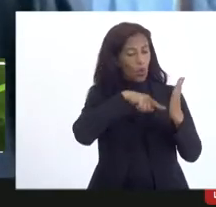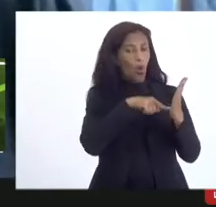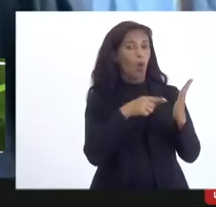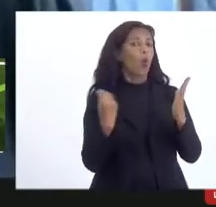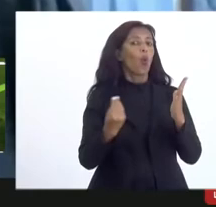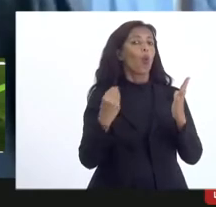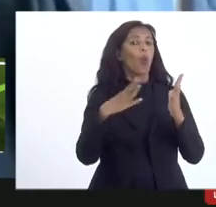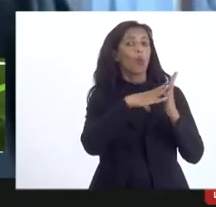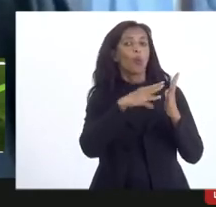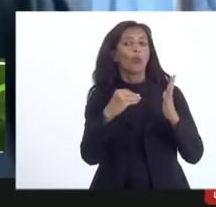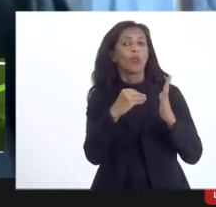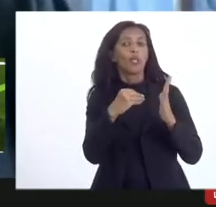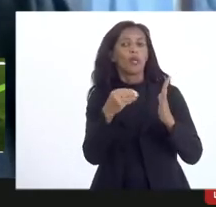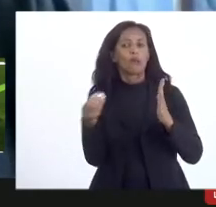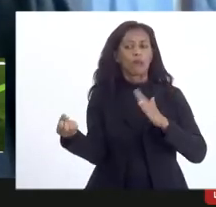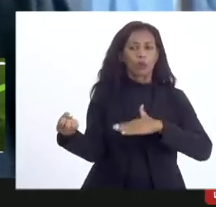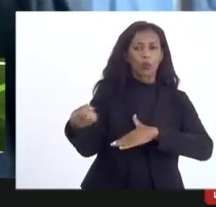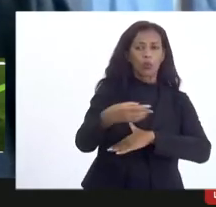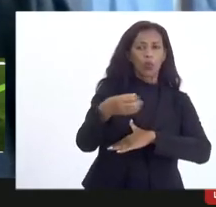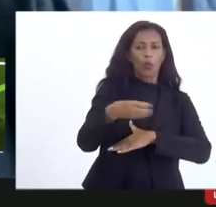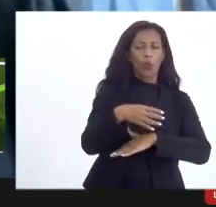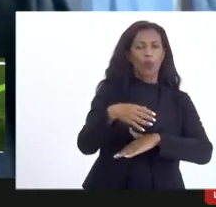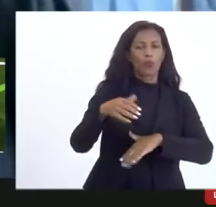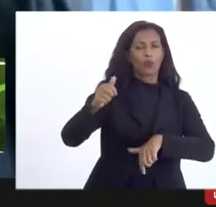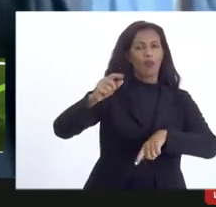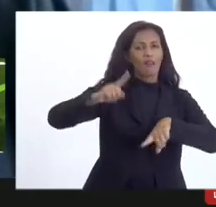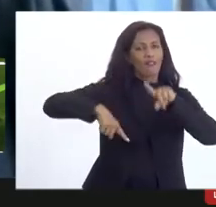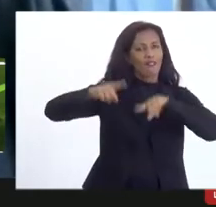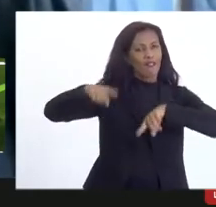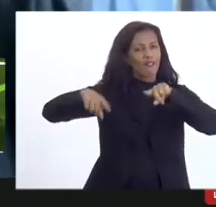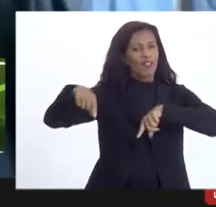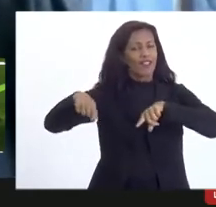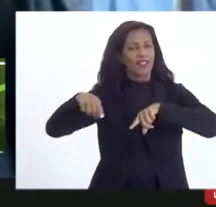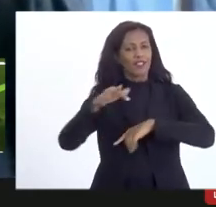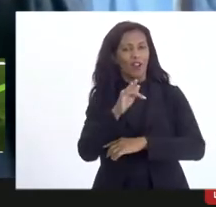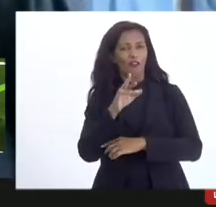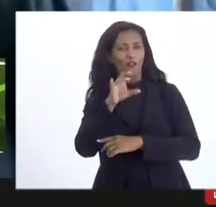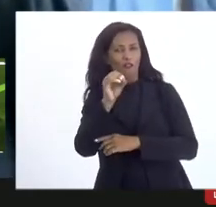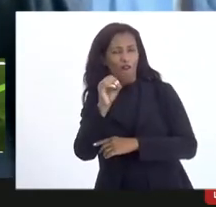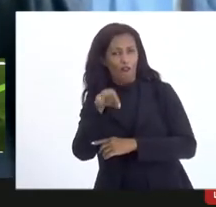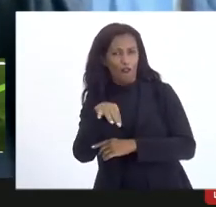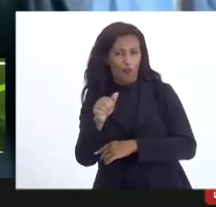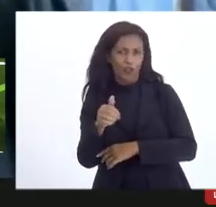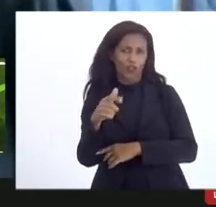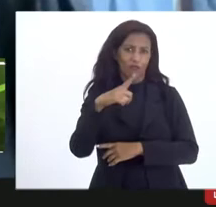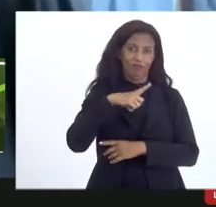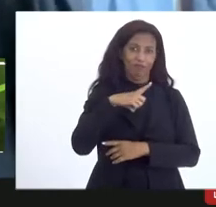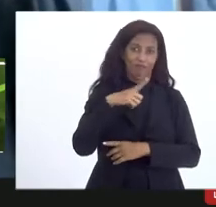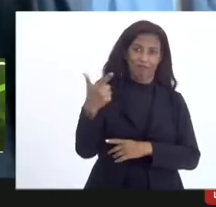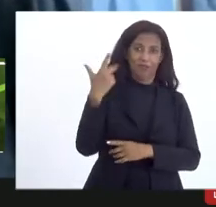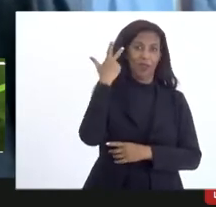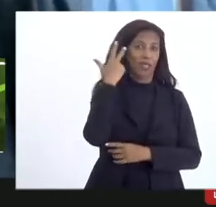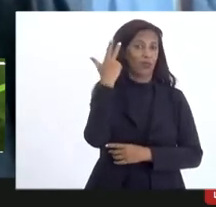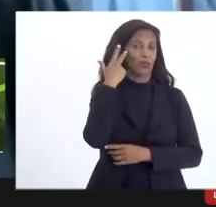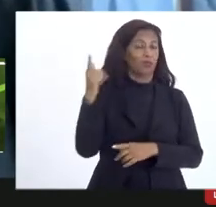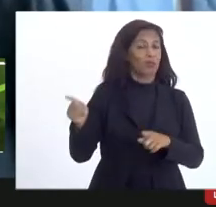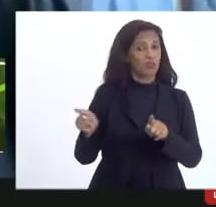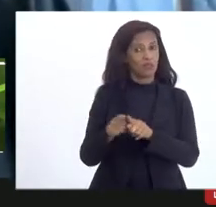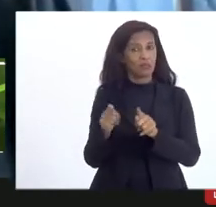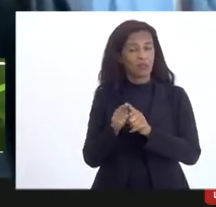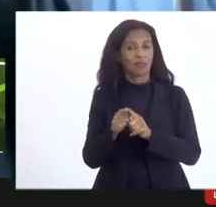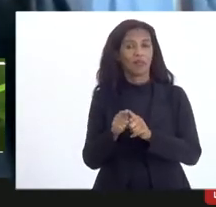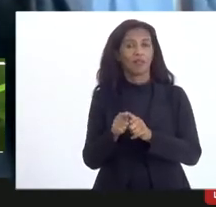modelo atual nas variadas fontes, direta e indireta. E, naturalmente, vai fazer